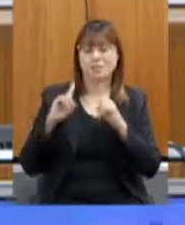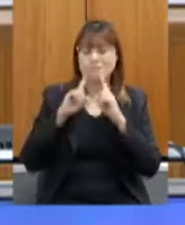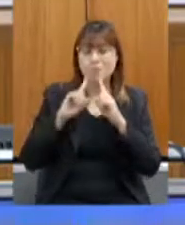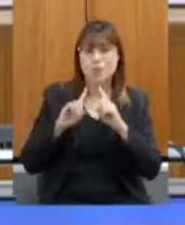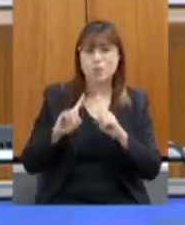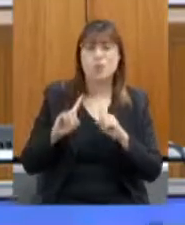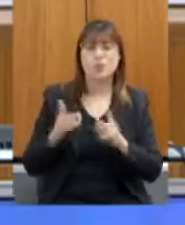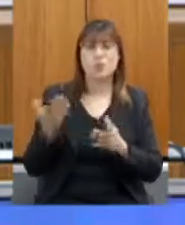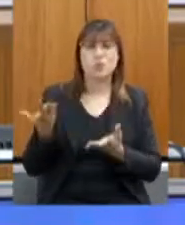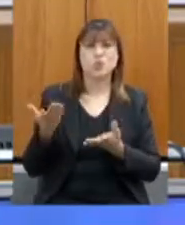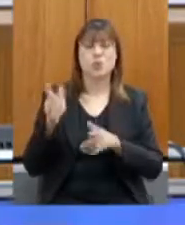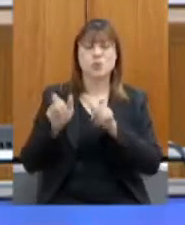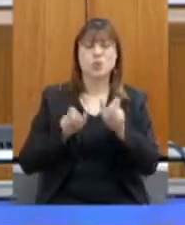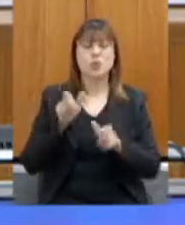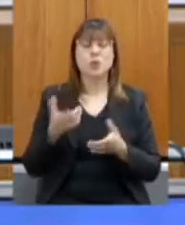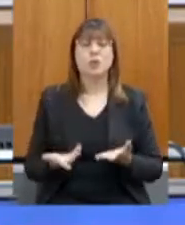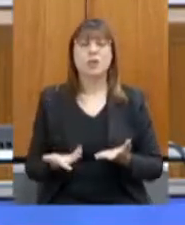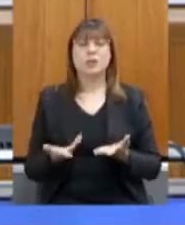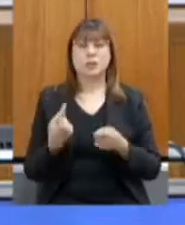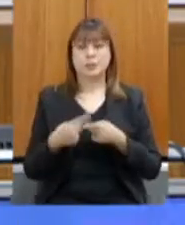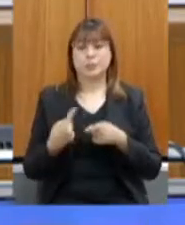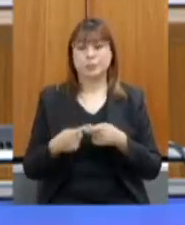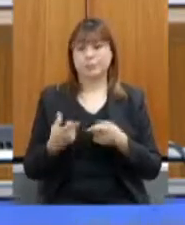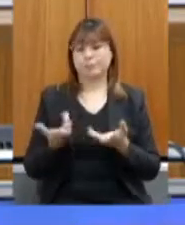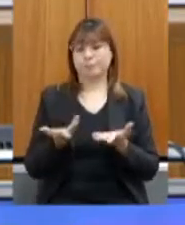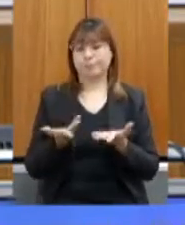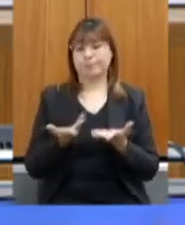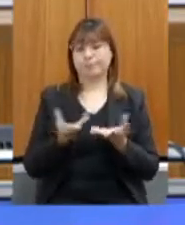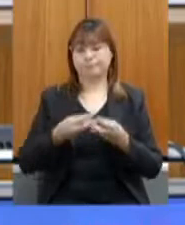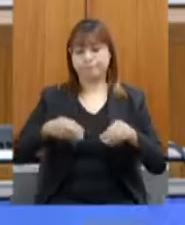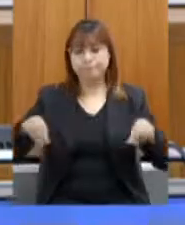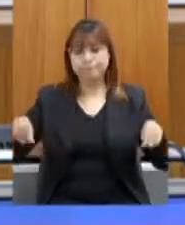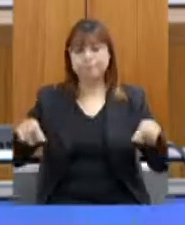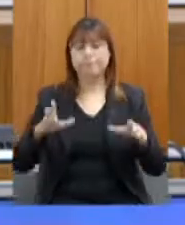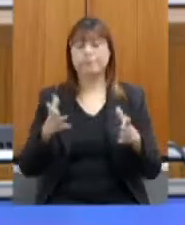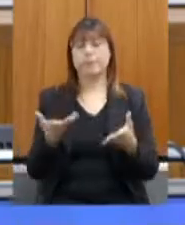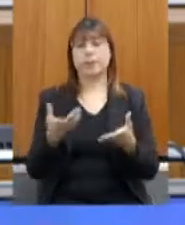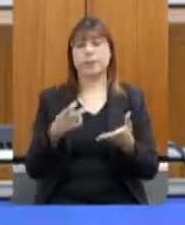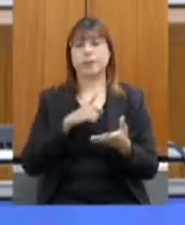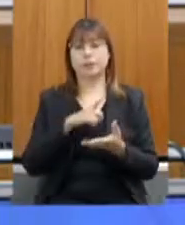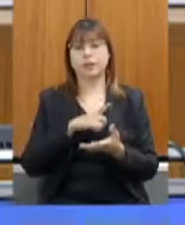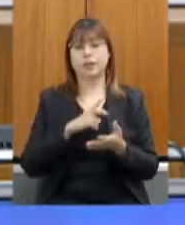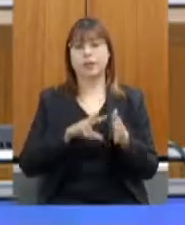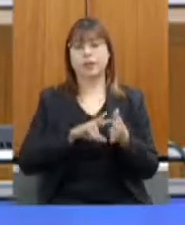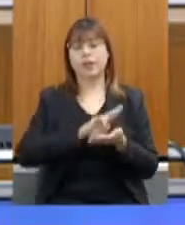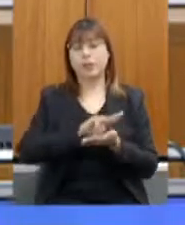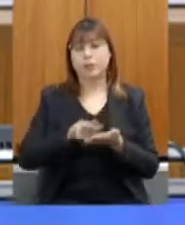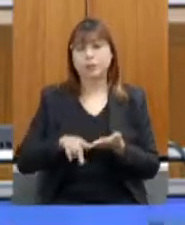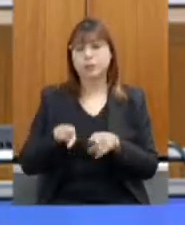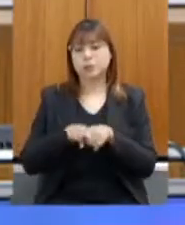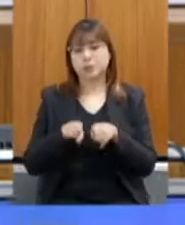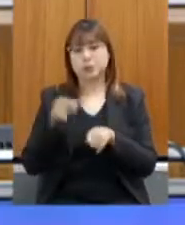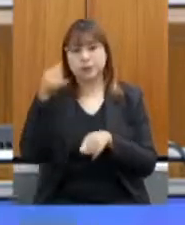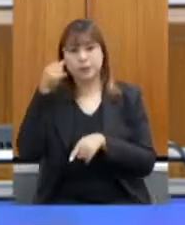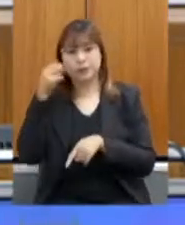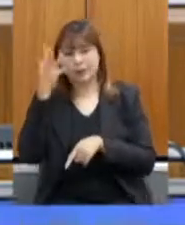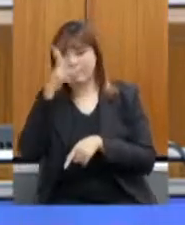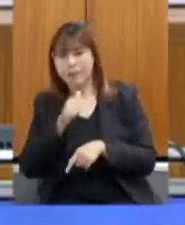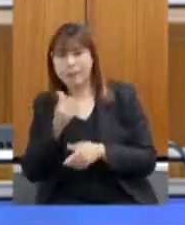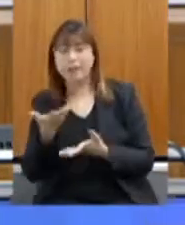todos os que consomem grãos, não só ração, mas também para as granjas também, estão enfrentando muitas